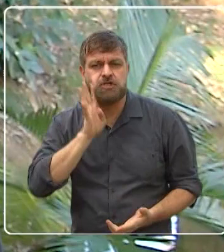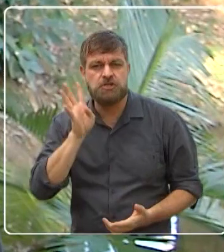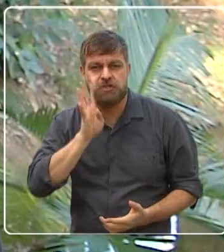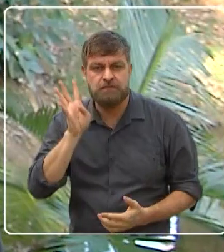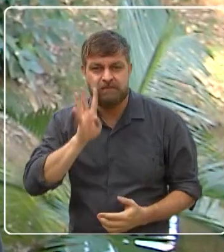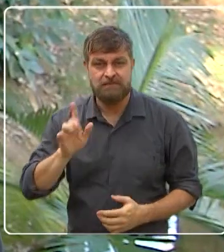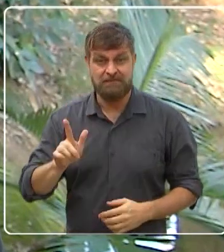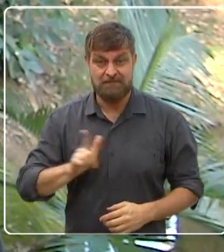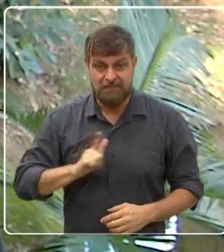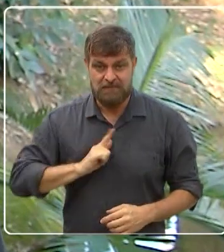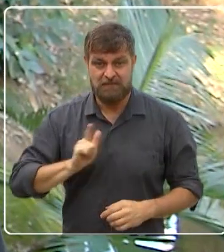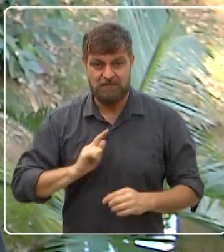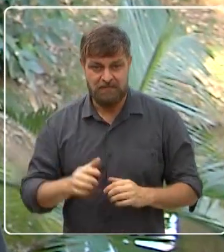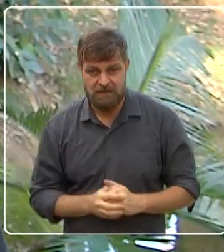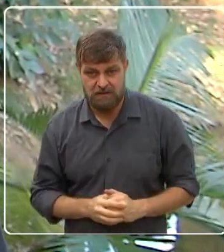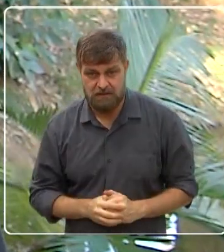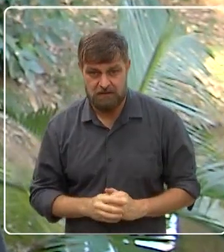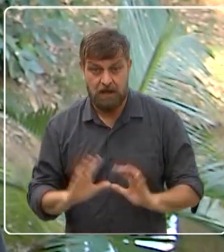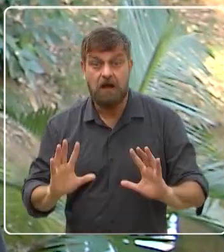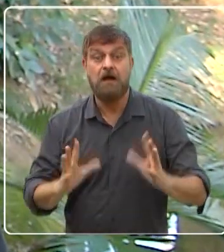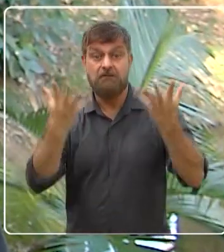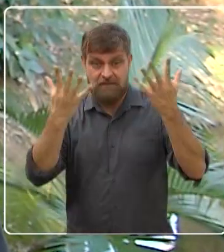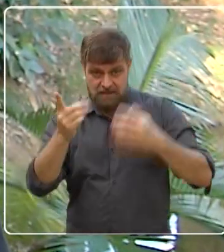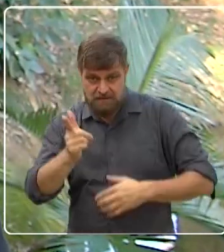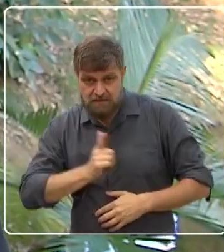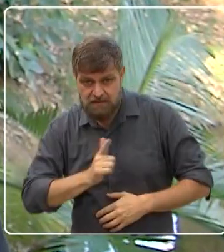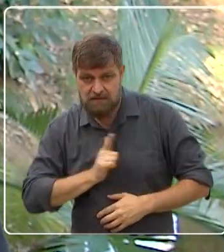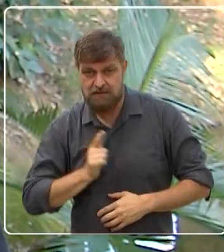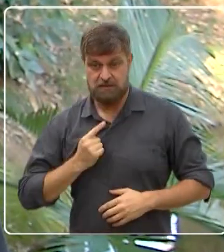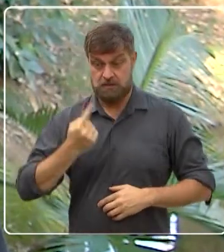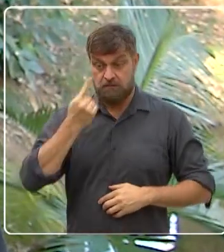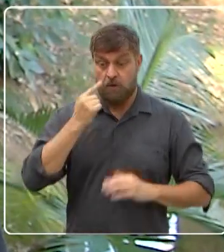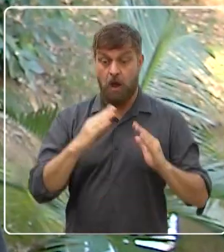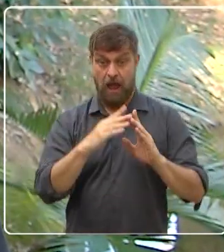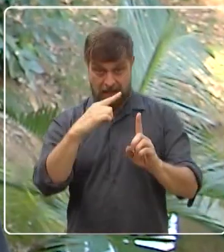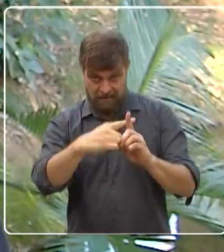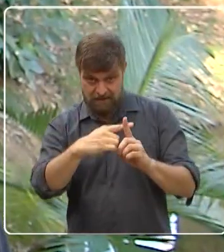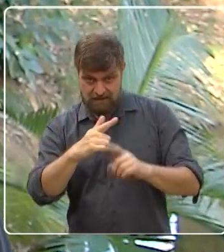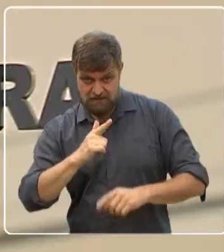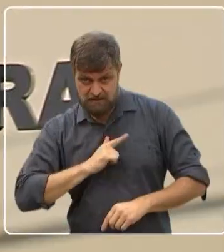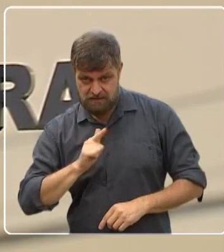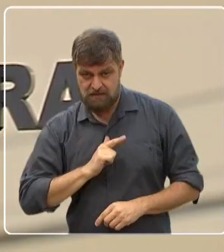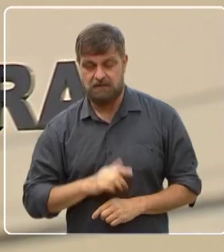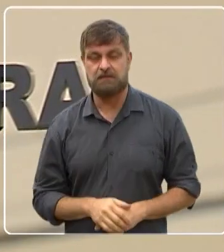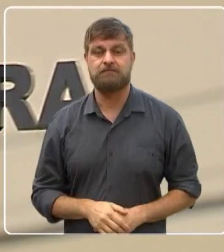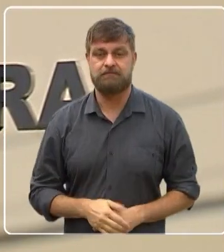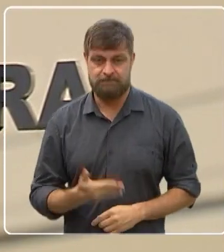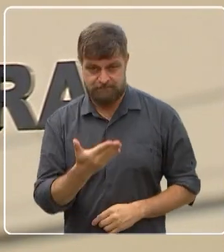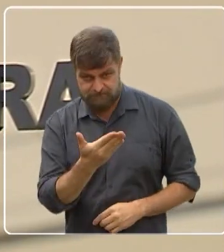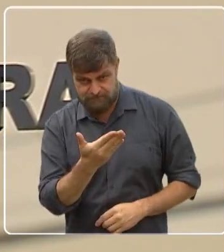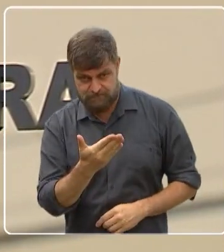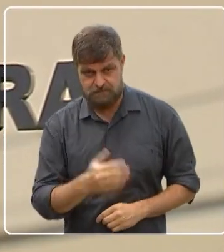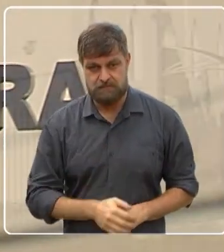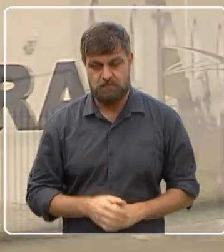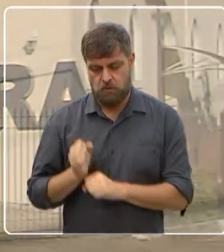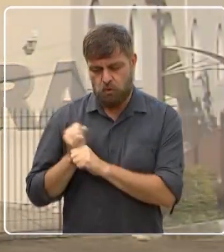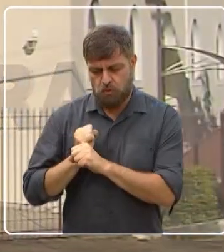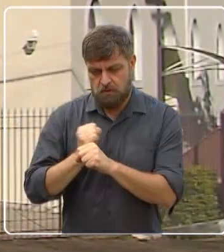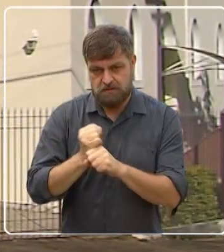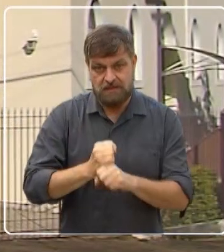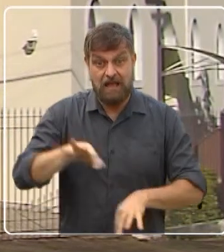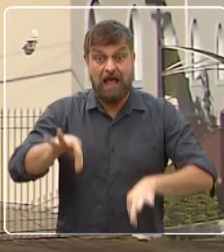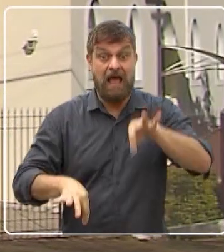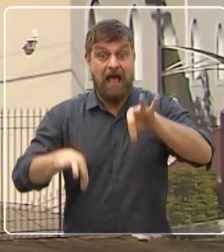eventos? A gente viu que tem a igreja ali, Tem a igreja que todos os anos faz